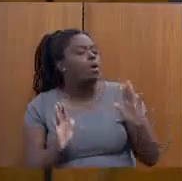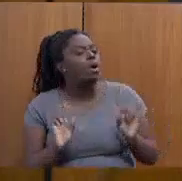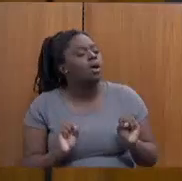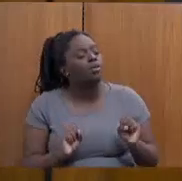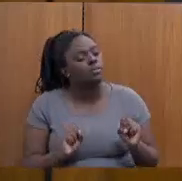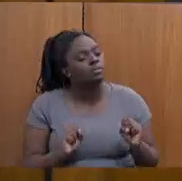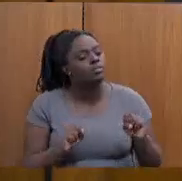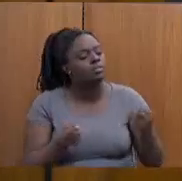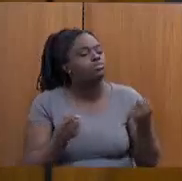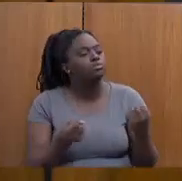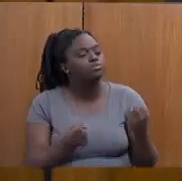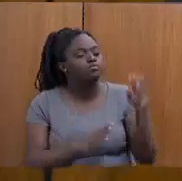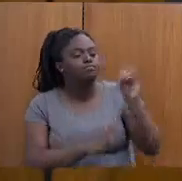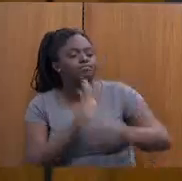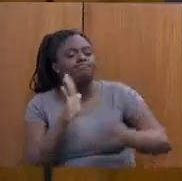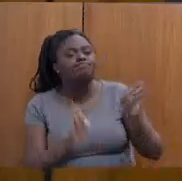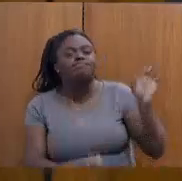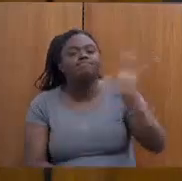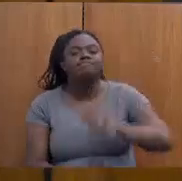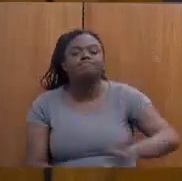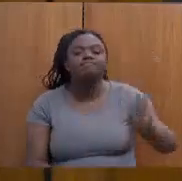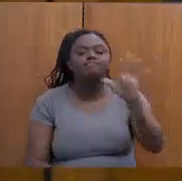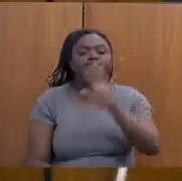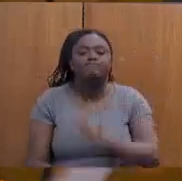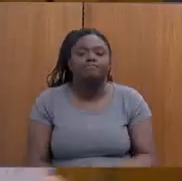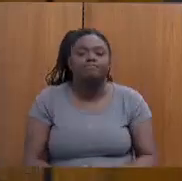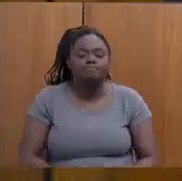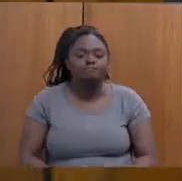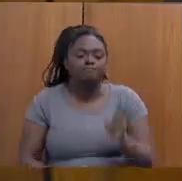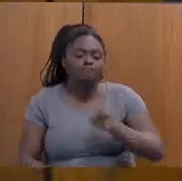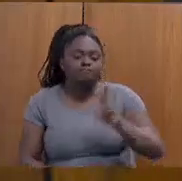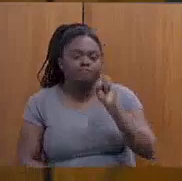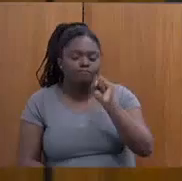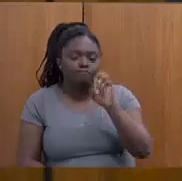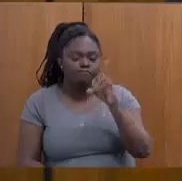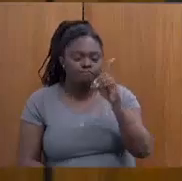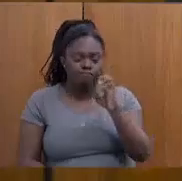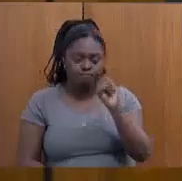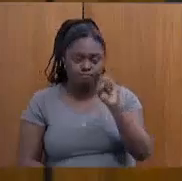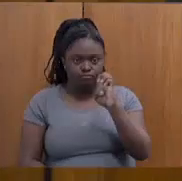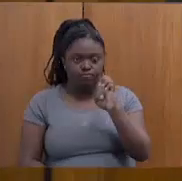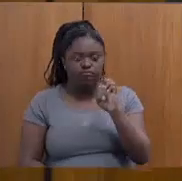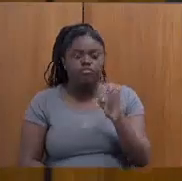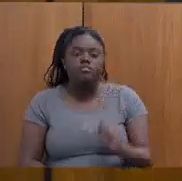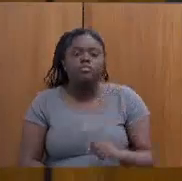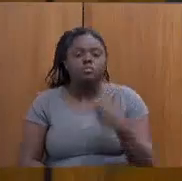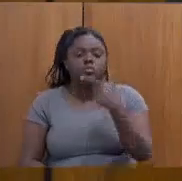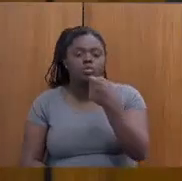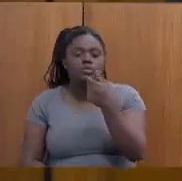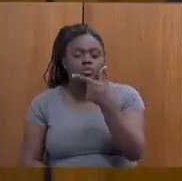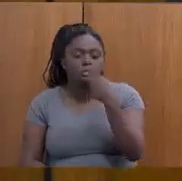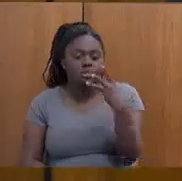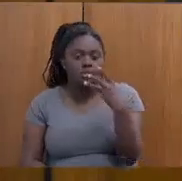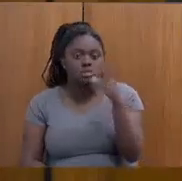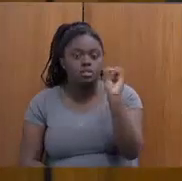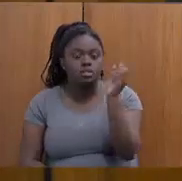orçamento do Estado à pasta da CEDES. Para 2023, 0,23%.